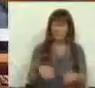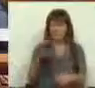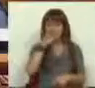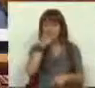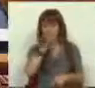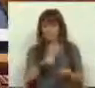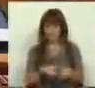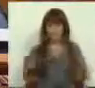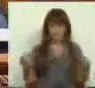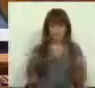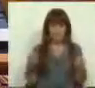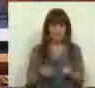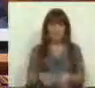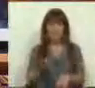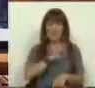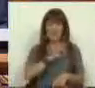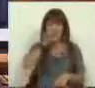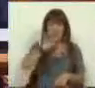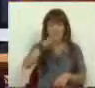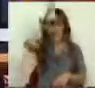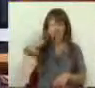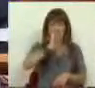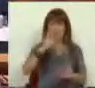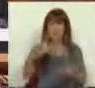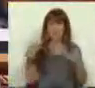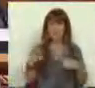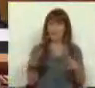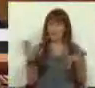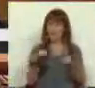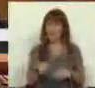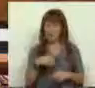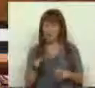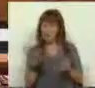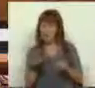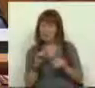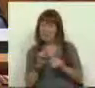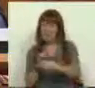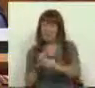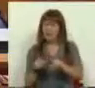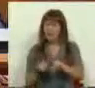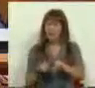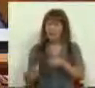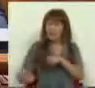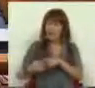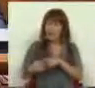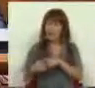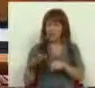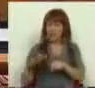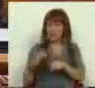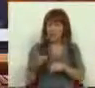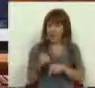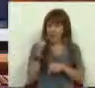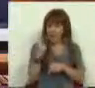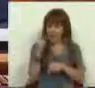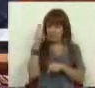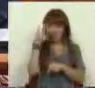se, de facto, o Sr. Primeiro-Ministro está mais preocupado com os interesses do